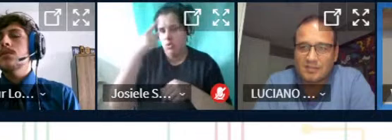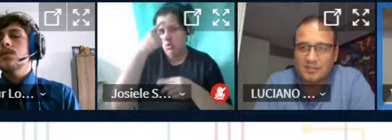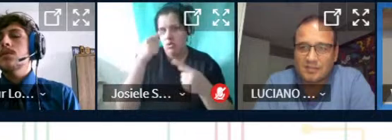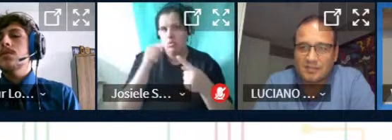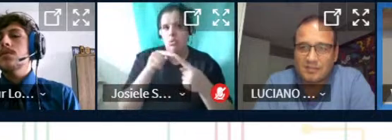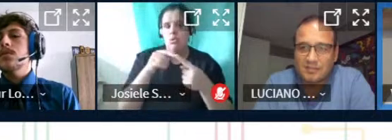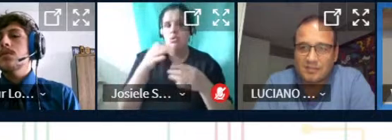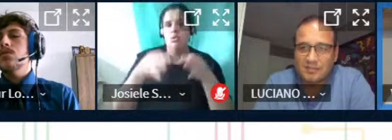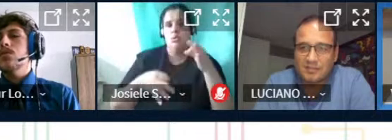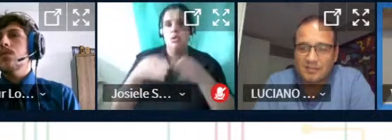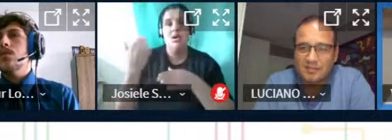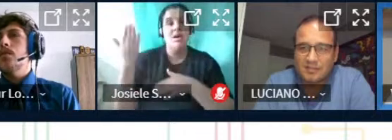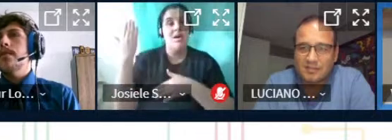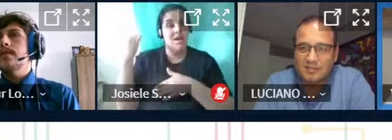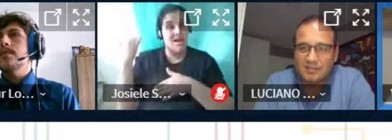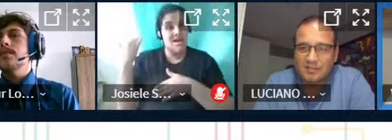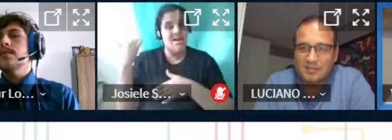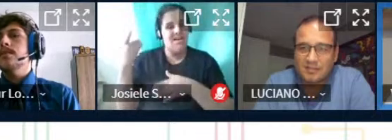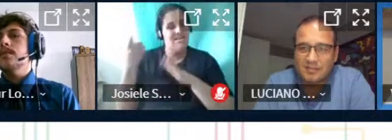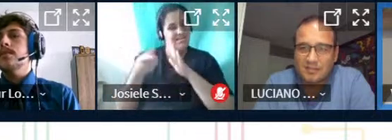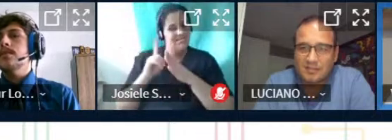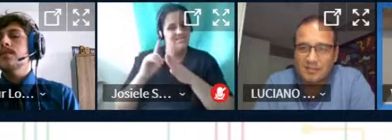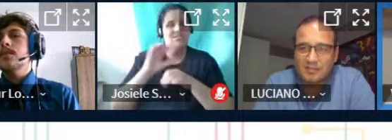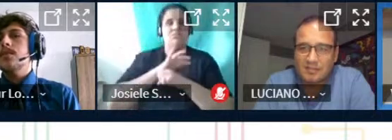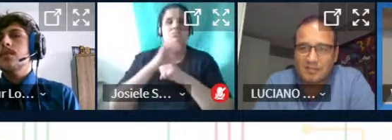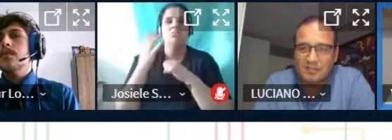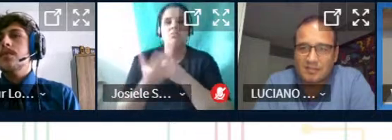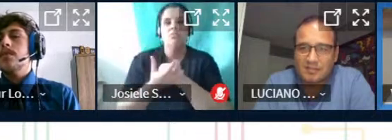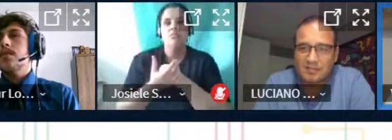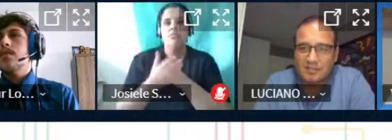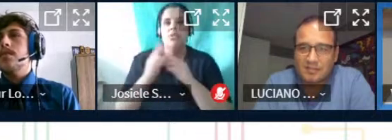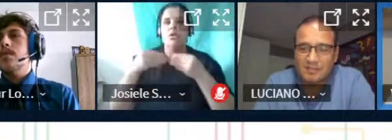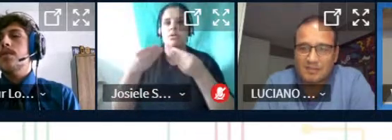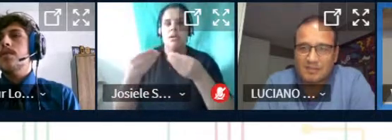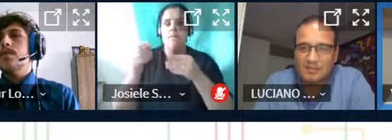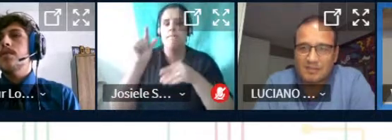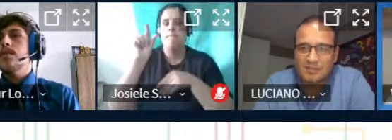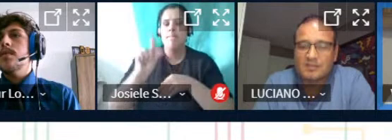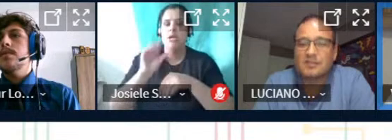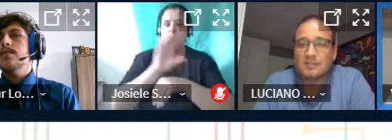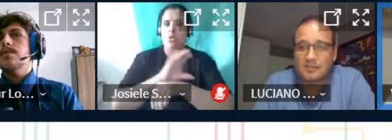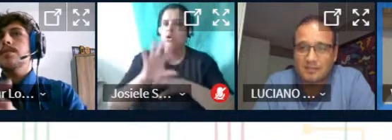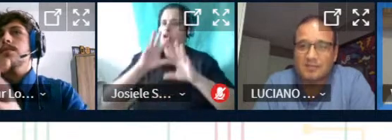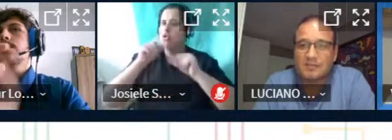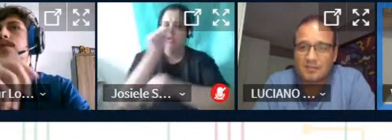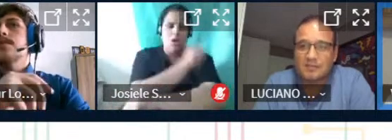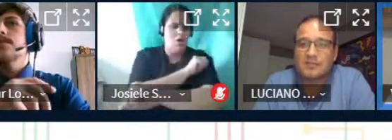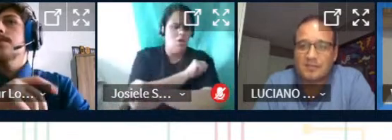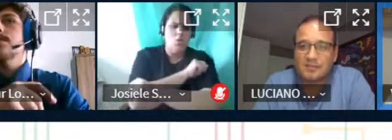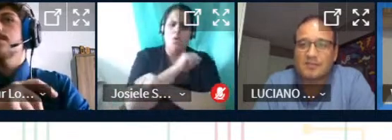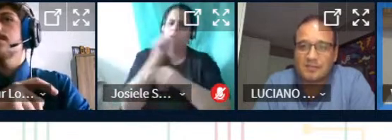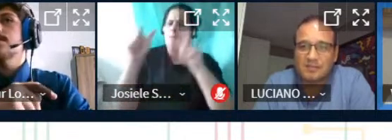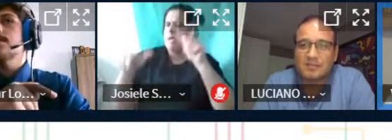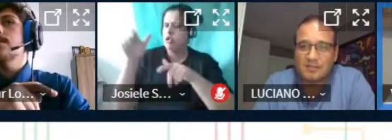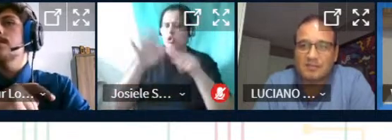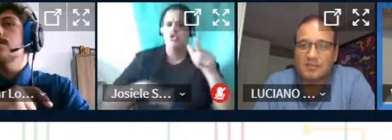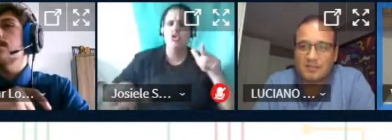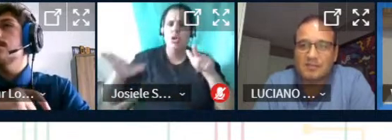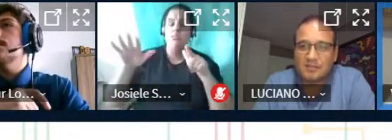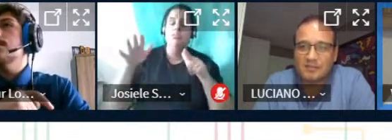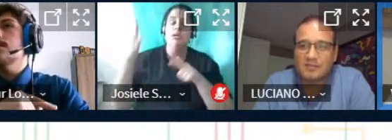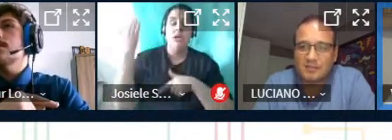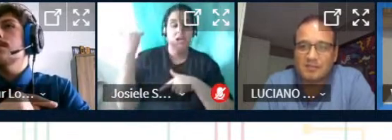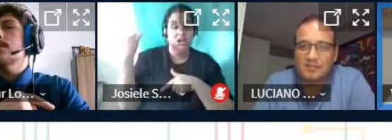do projeto antes da pandemia era oferecer mini cursos para todos os alunos do IFE e para a comunidade em geral então em edições